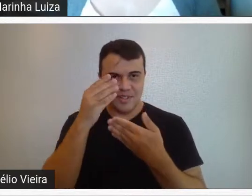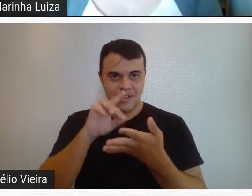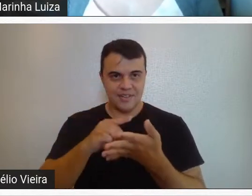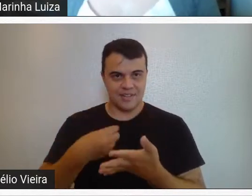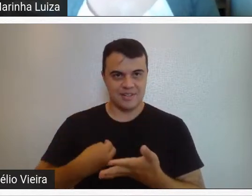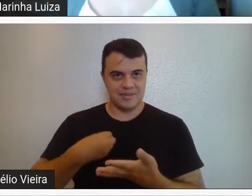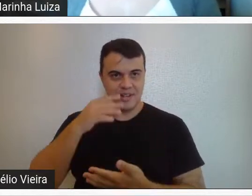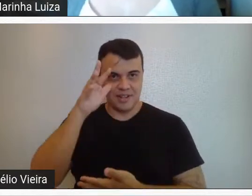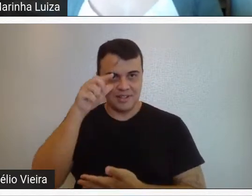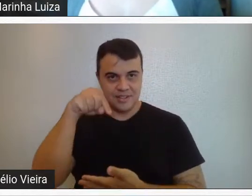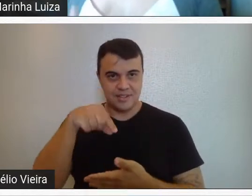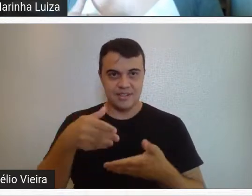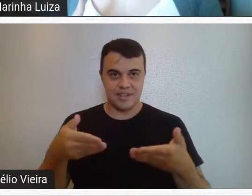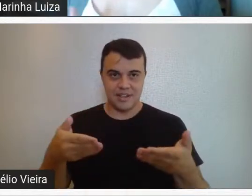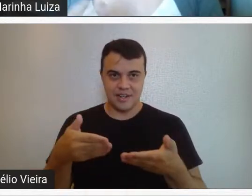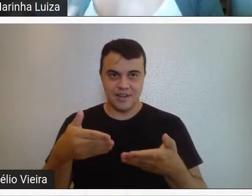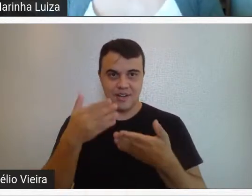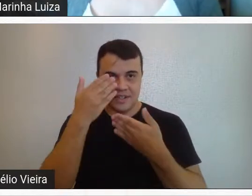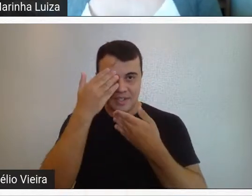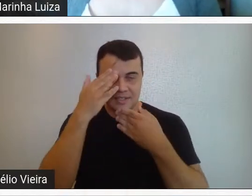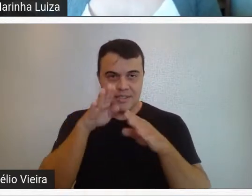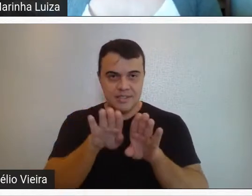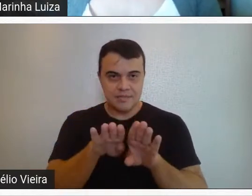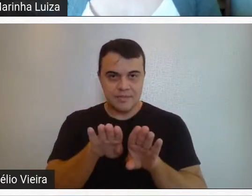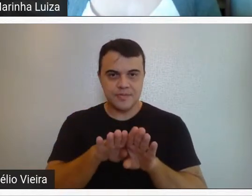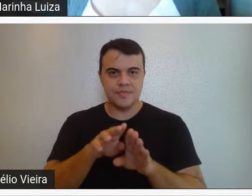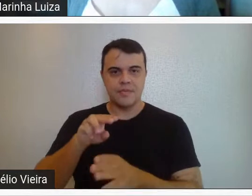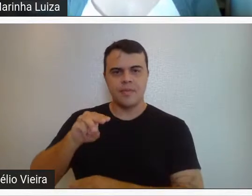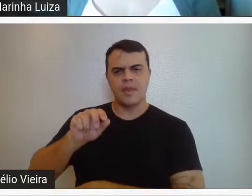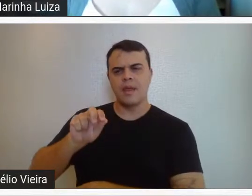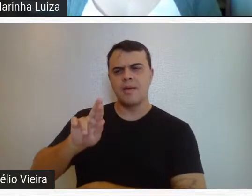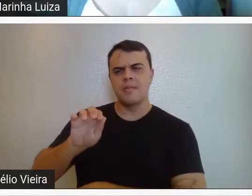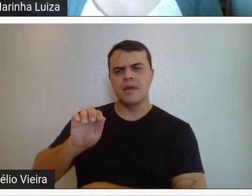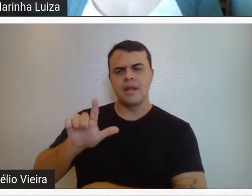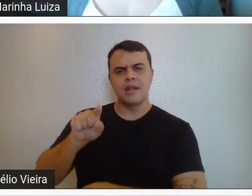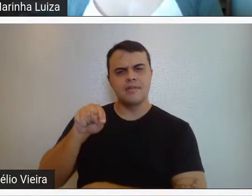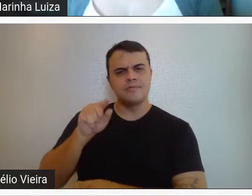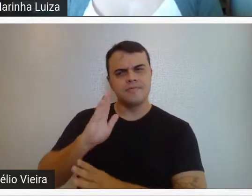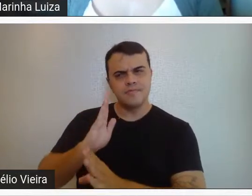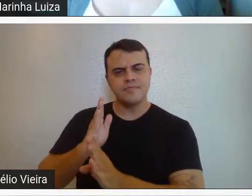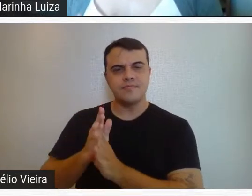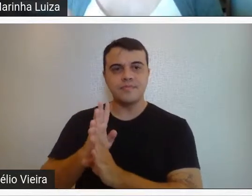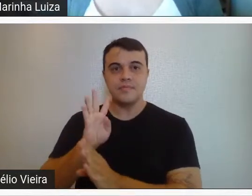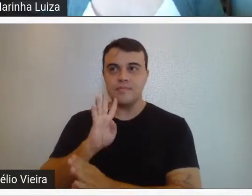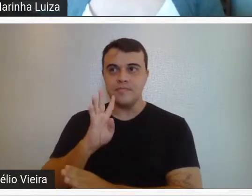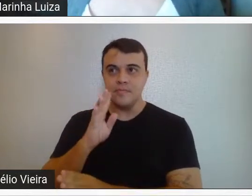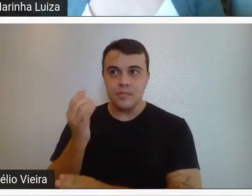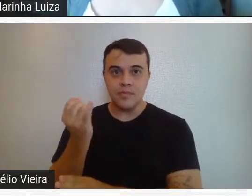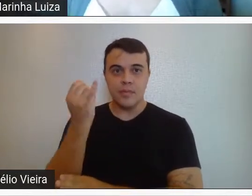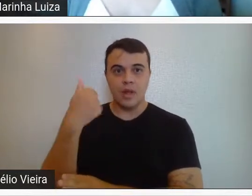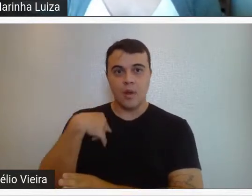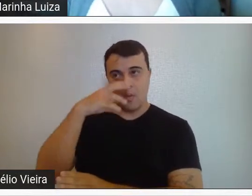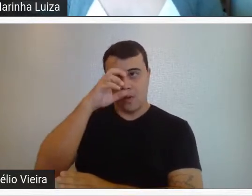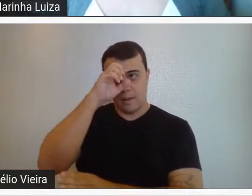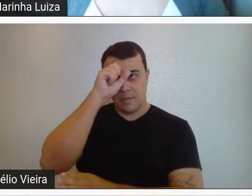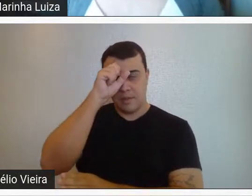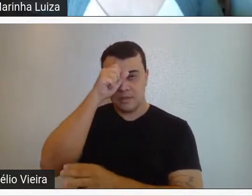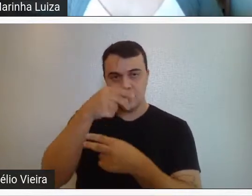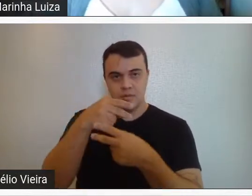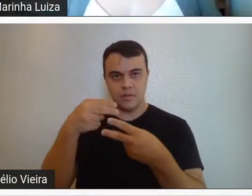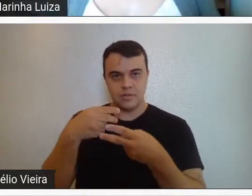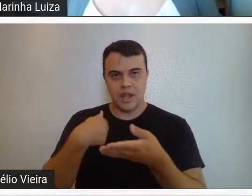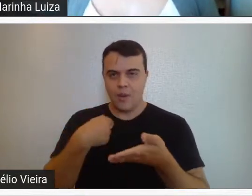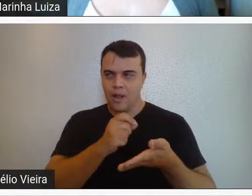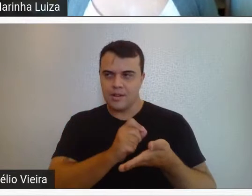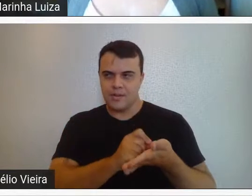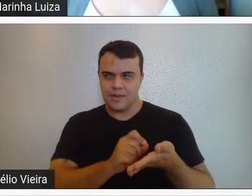quem está nos assistindo aqui. Agradecer demais a Marília, esse encontro foi muito rico, eu consegui aprender muita coisa, estou aqui com as